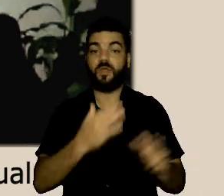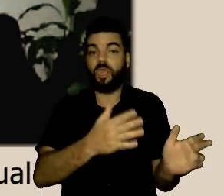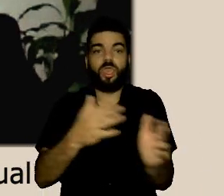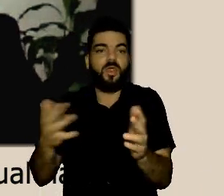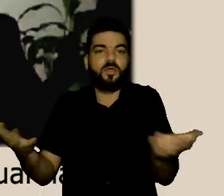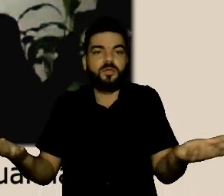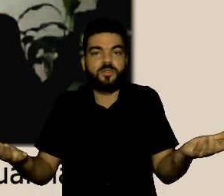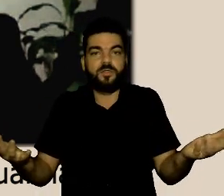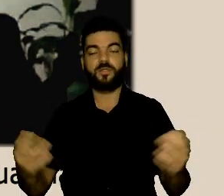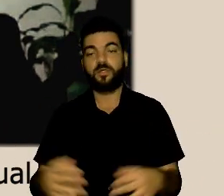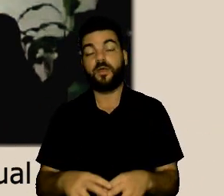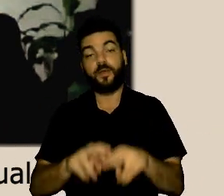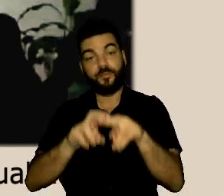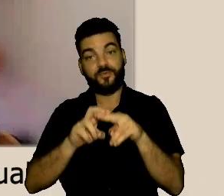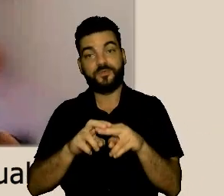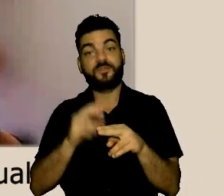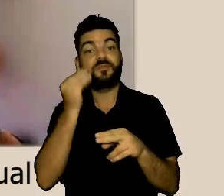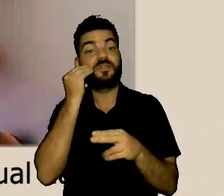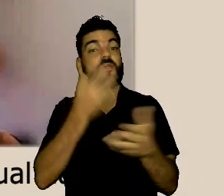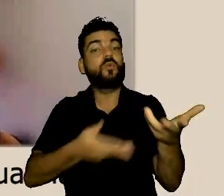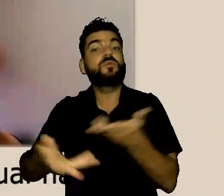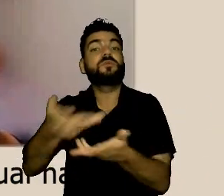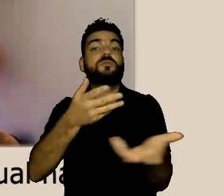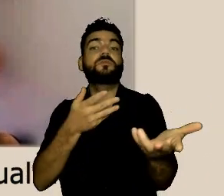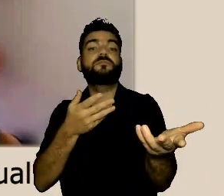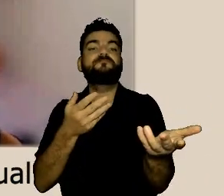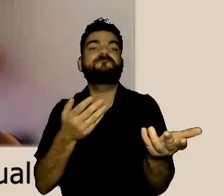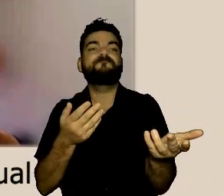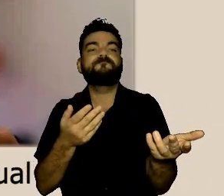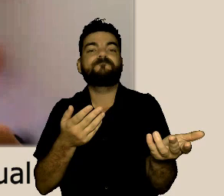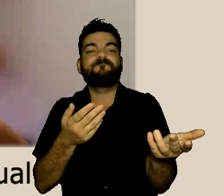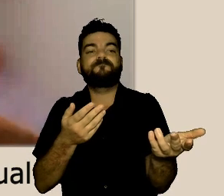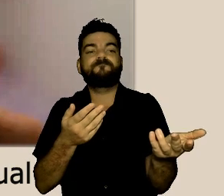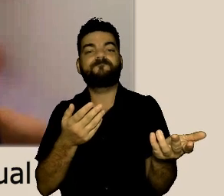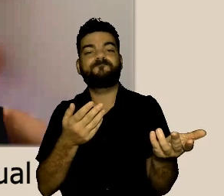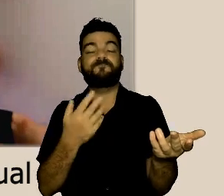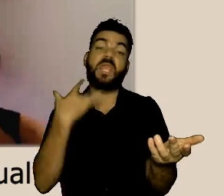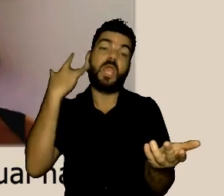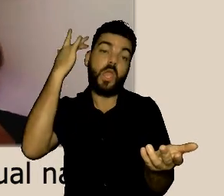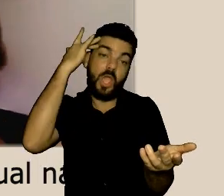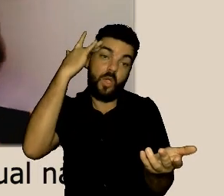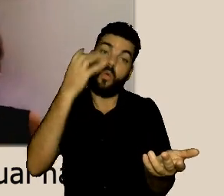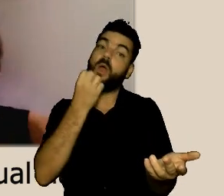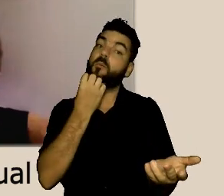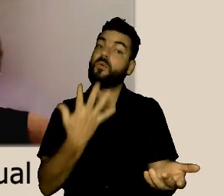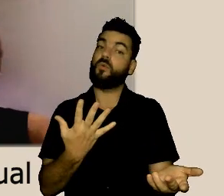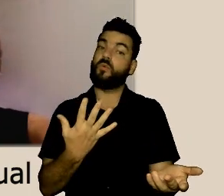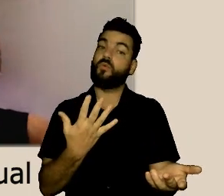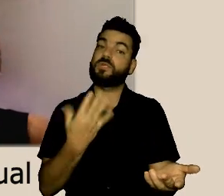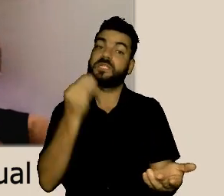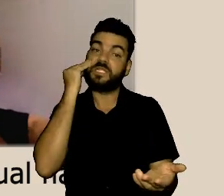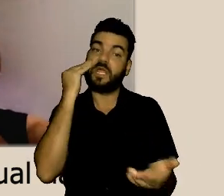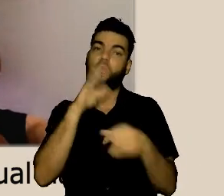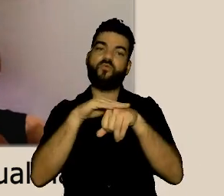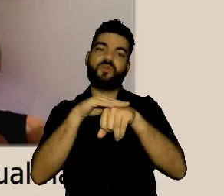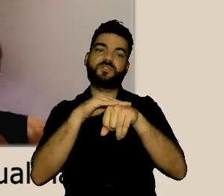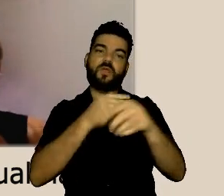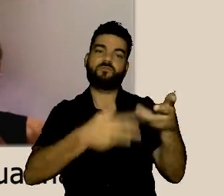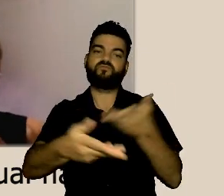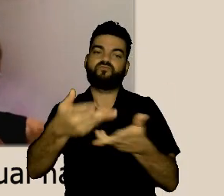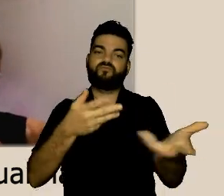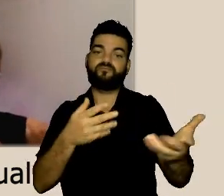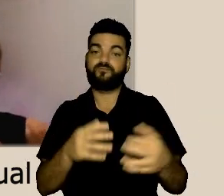terceirizados então é algo que está muito dentro do ambiente de trabalho por isso que inclusive a gente tem a mediação como uma das formas mais